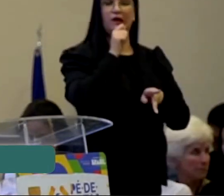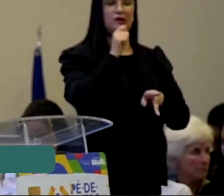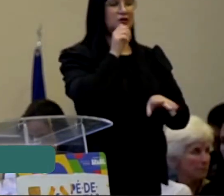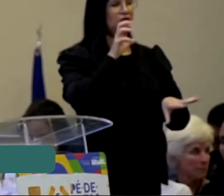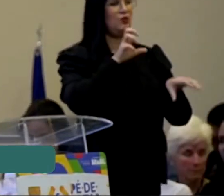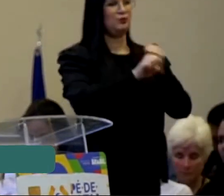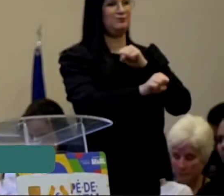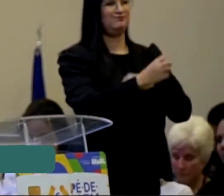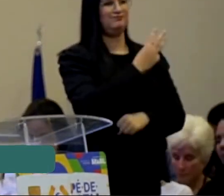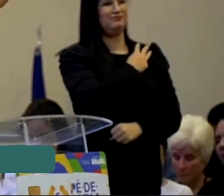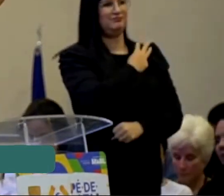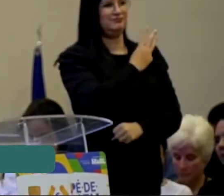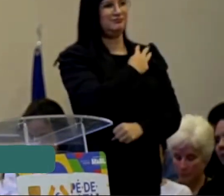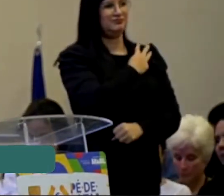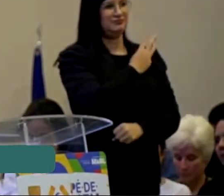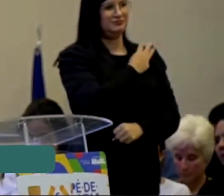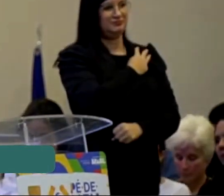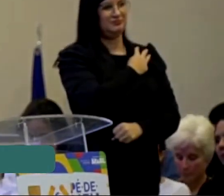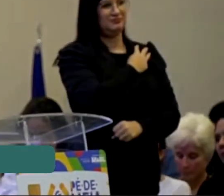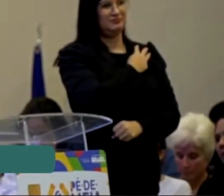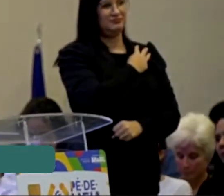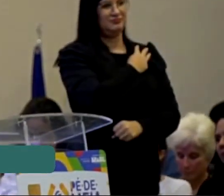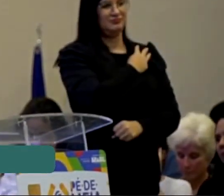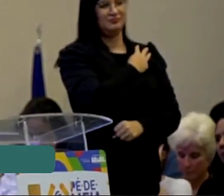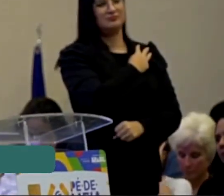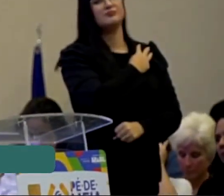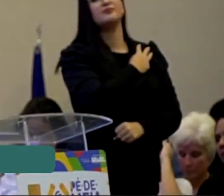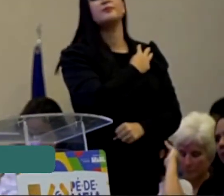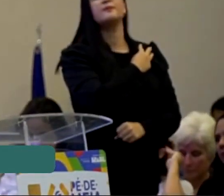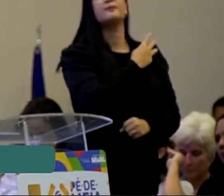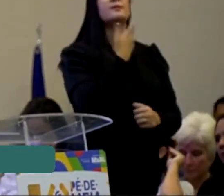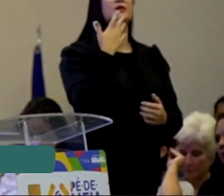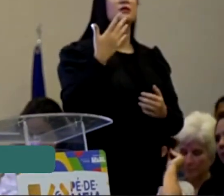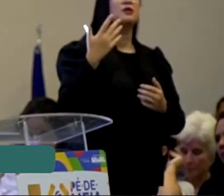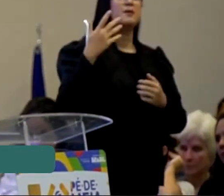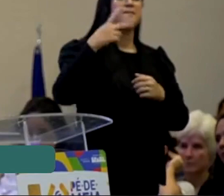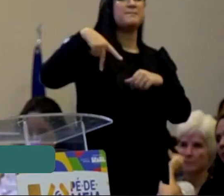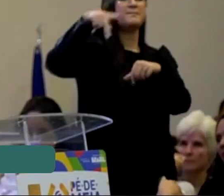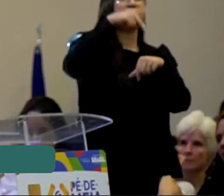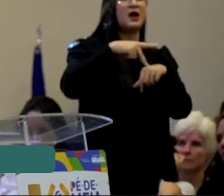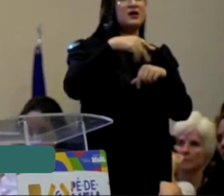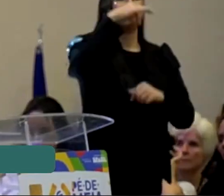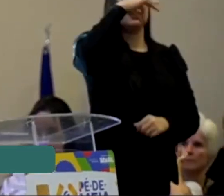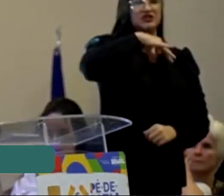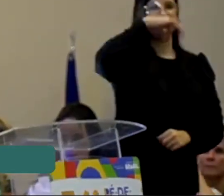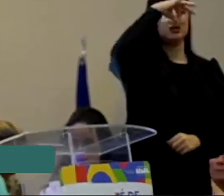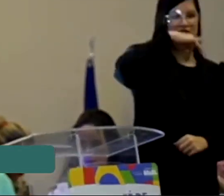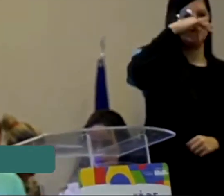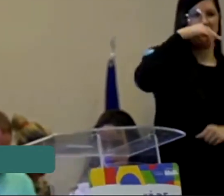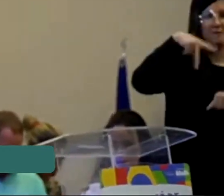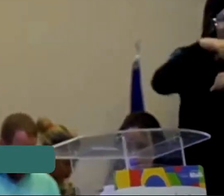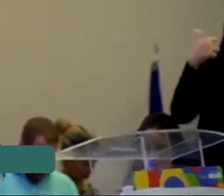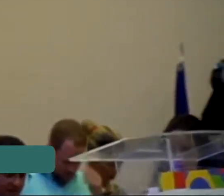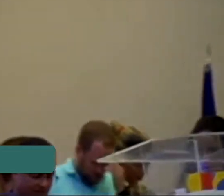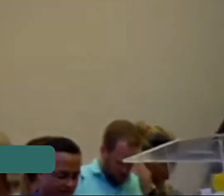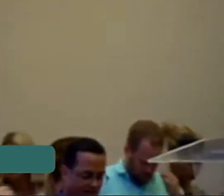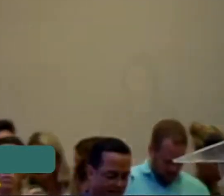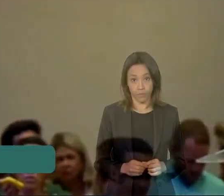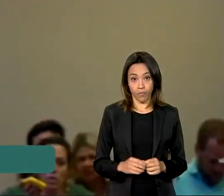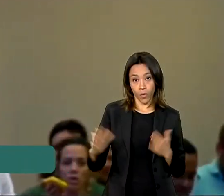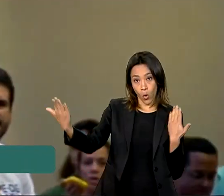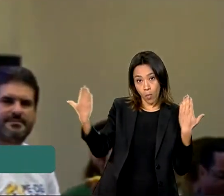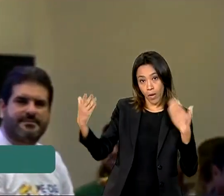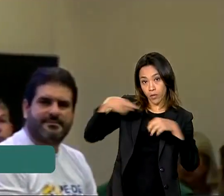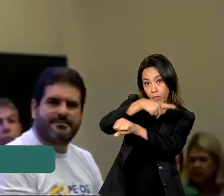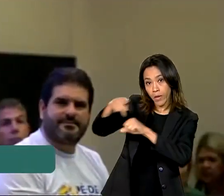Brasil. É quase um terço do Brasil. Se a gente for comparar com o Chile, que é um país vizinho aqui nosso, a